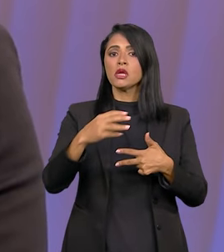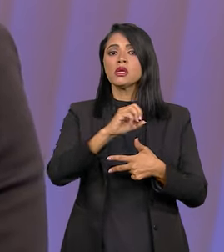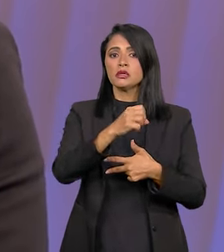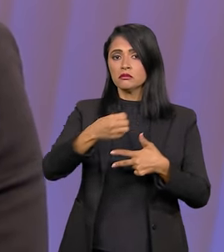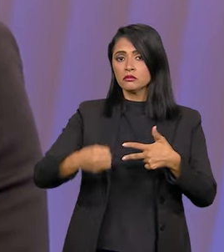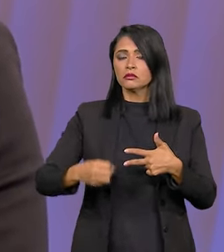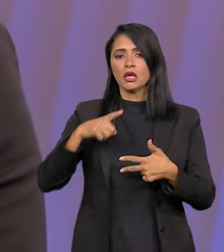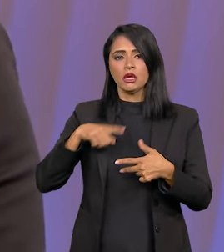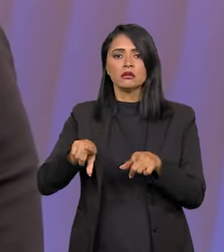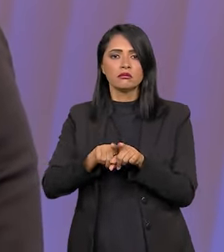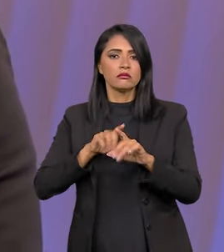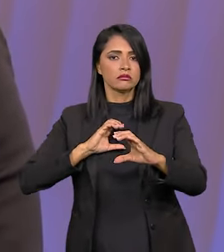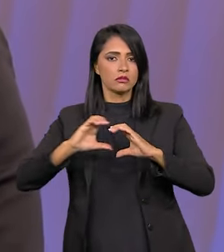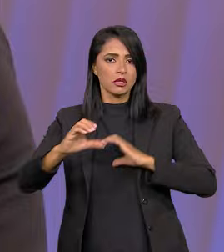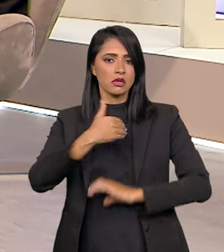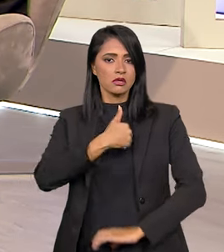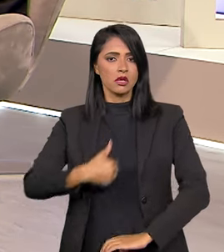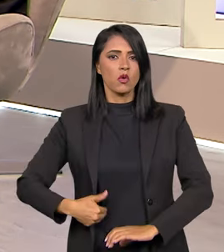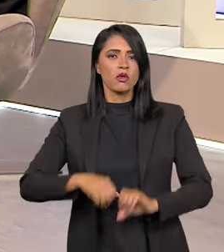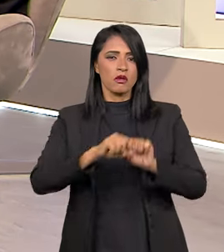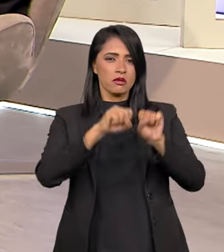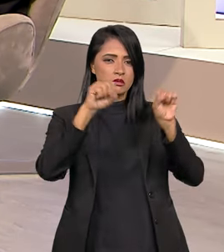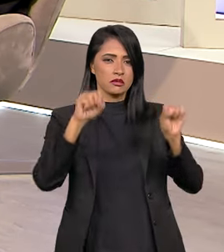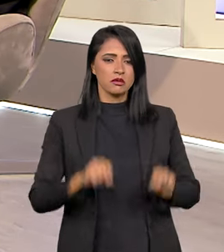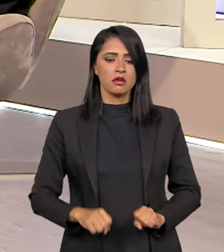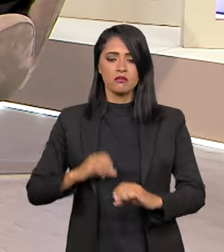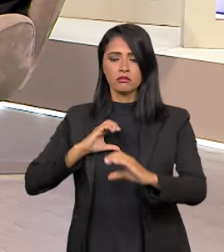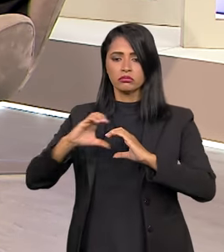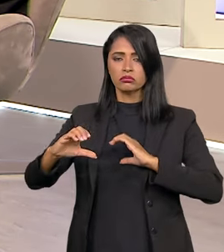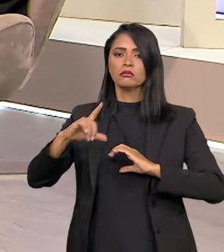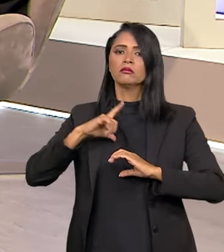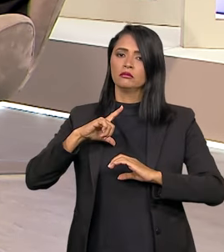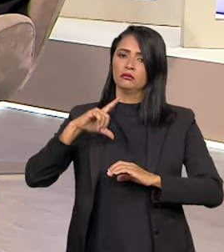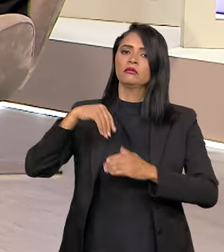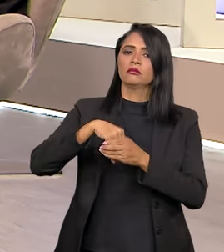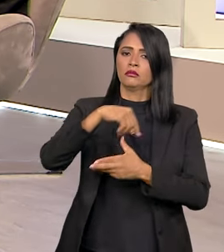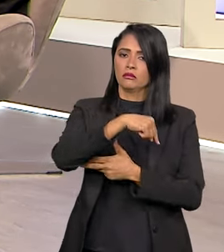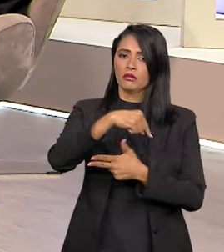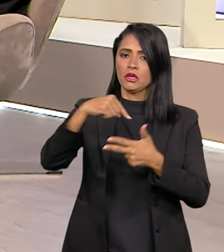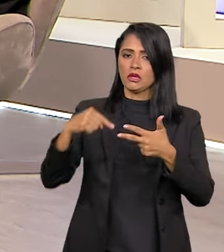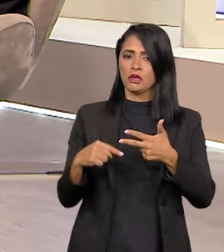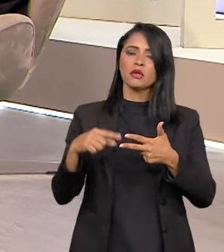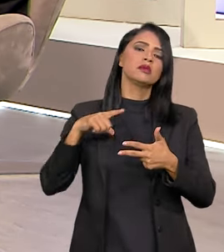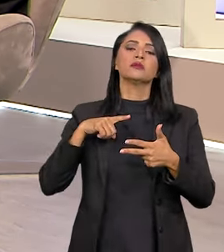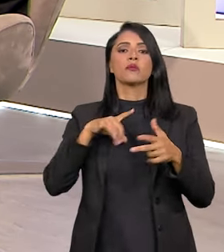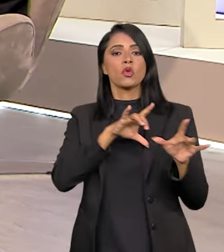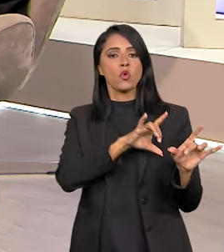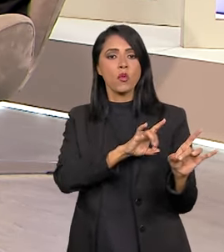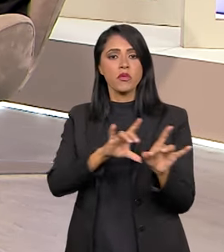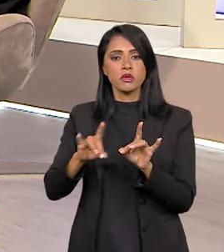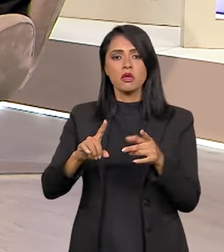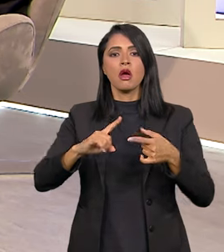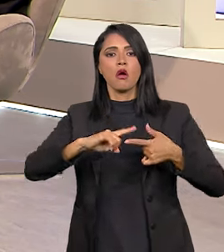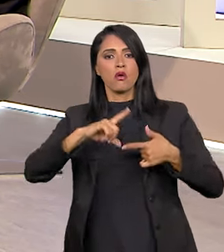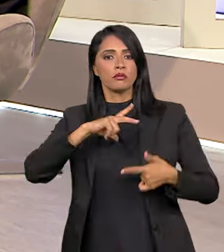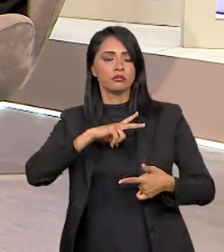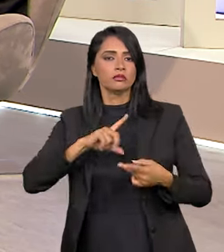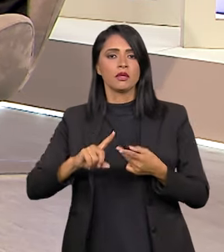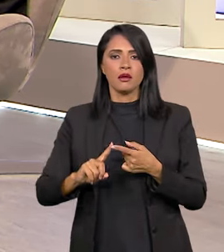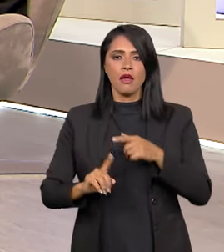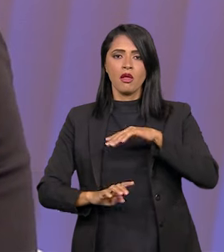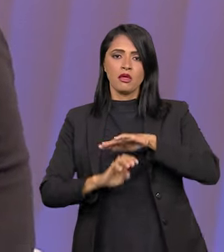poderes, e a comunicação pública. Então, o sistema de comunicação prevê esses três elementos, o comercial,